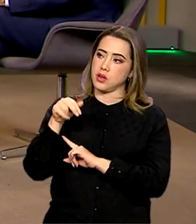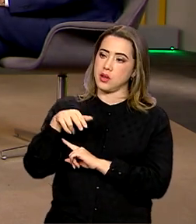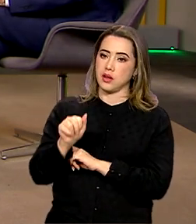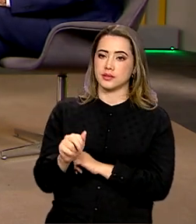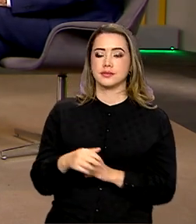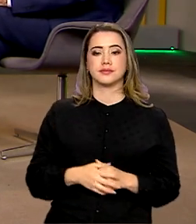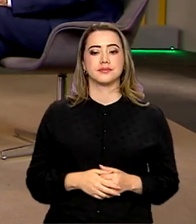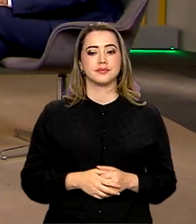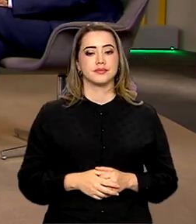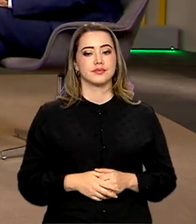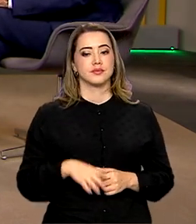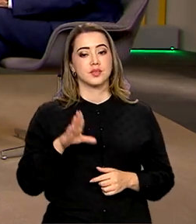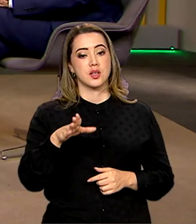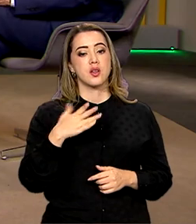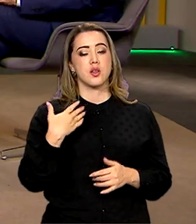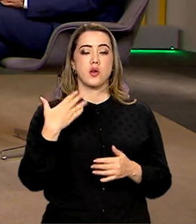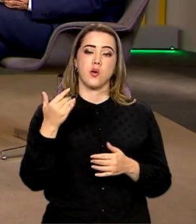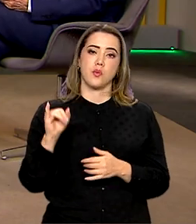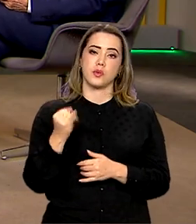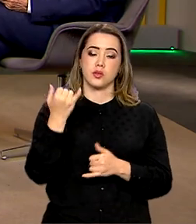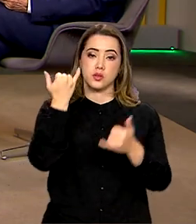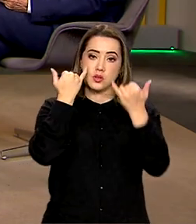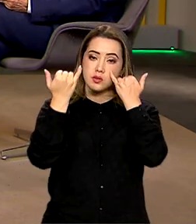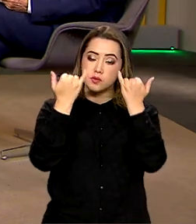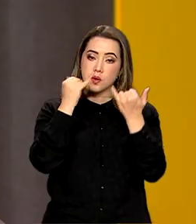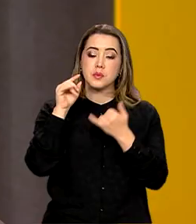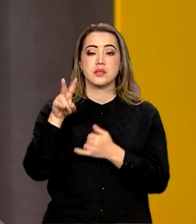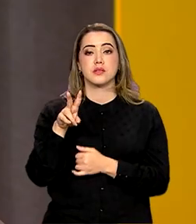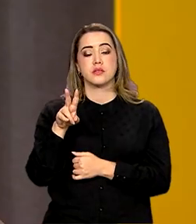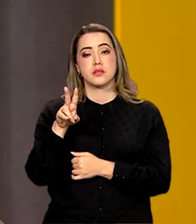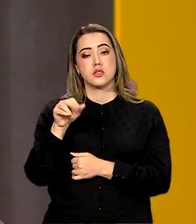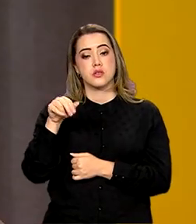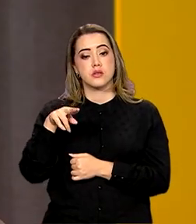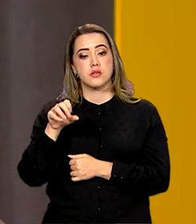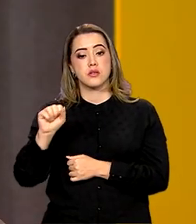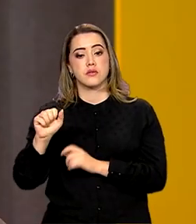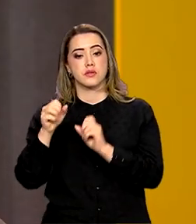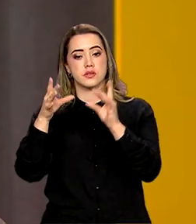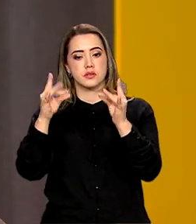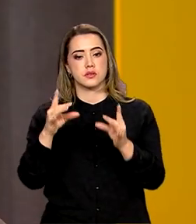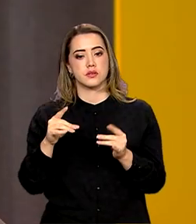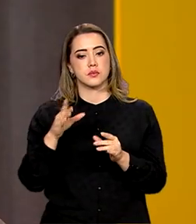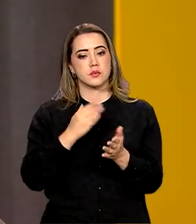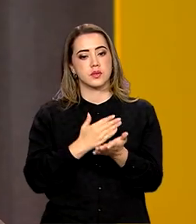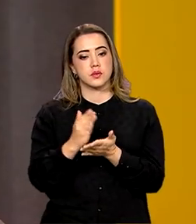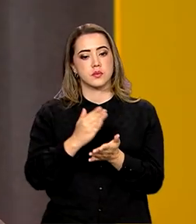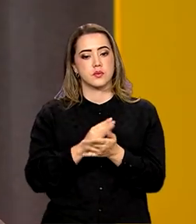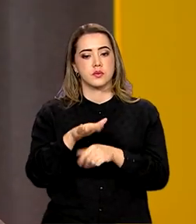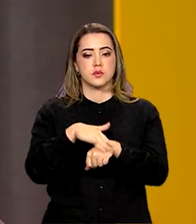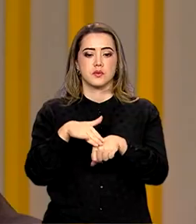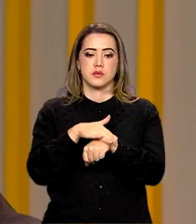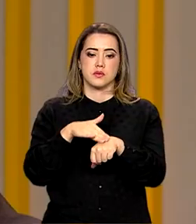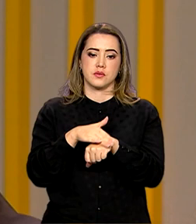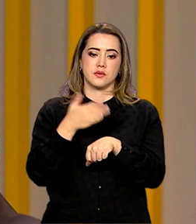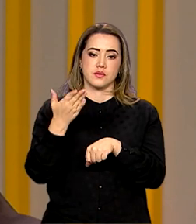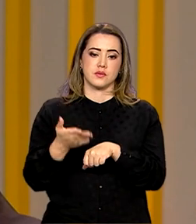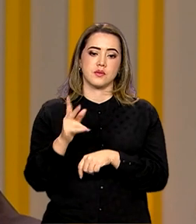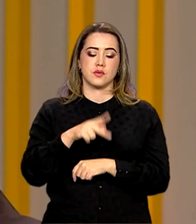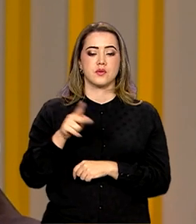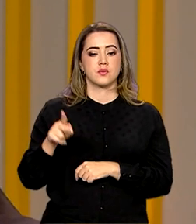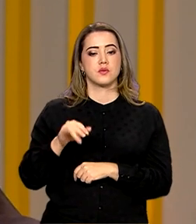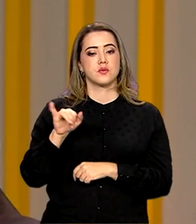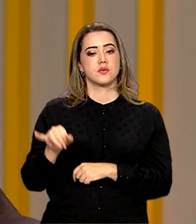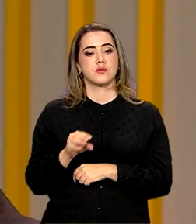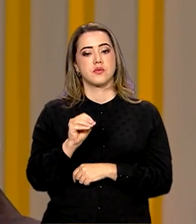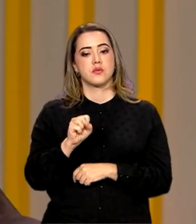aí as dicas, as informações da Vanessa, lá de São Paulo, sobre o Boletim Fox, para iniciar a conversa com o senhor, professor José Luiz